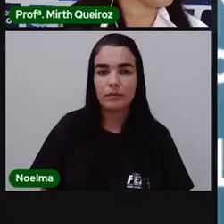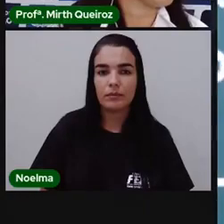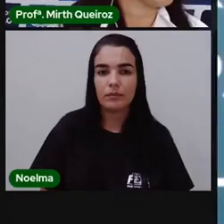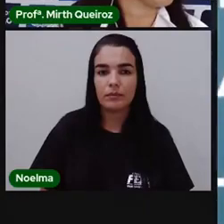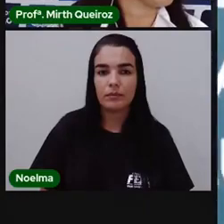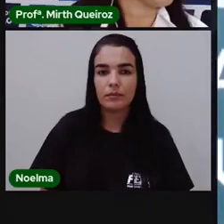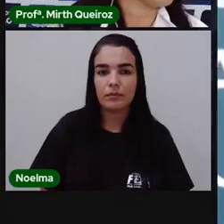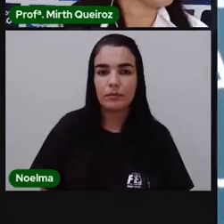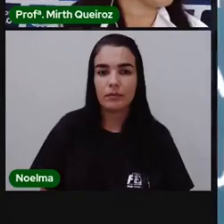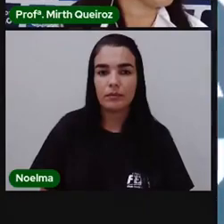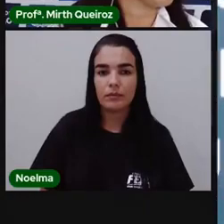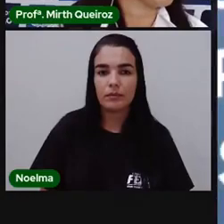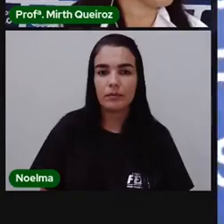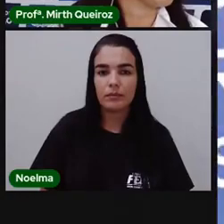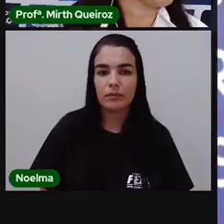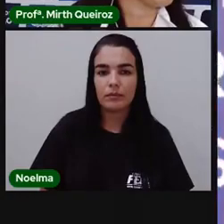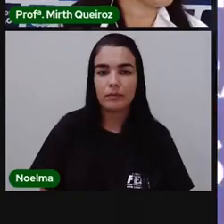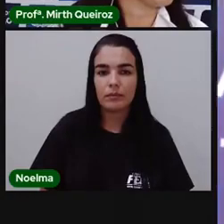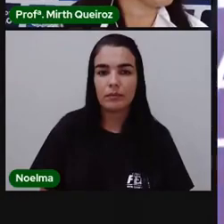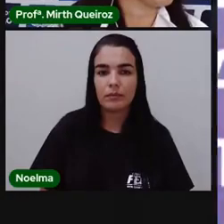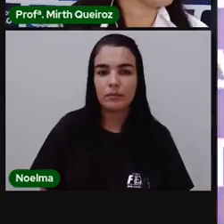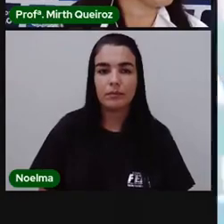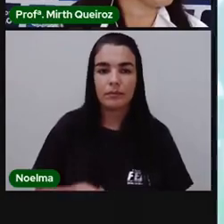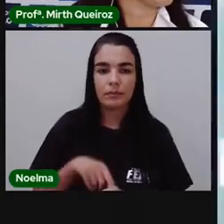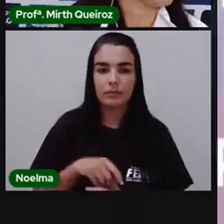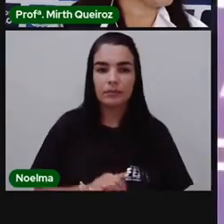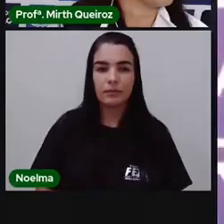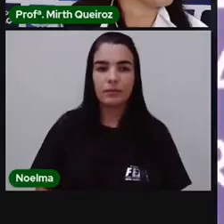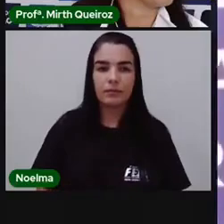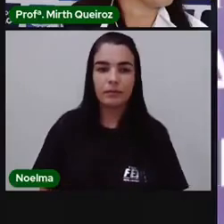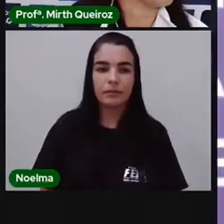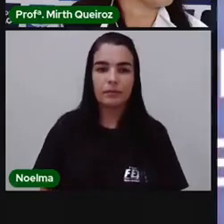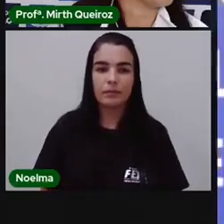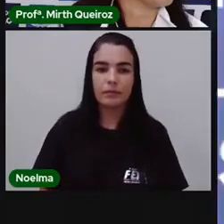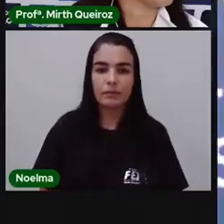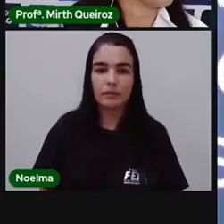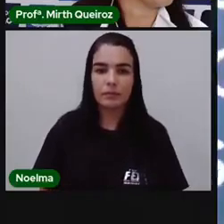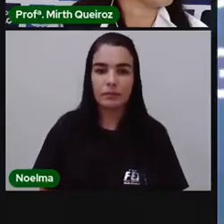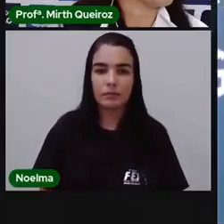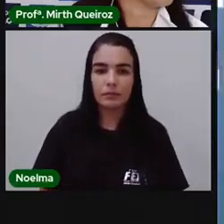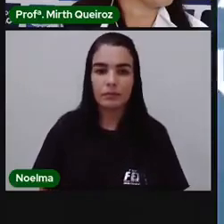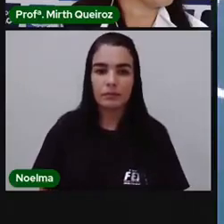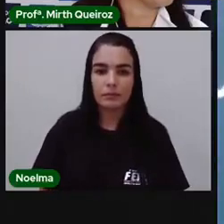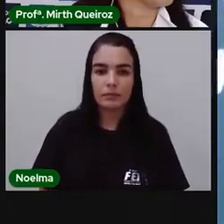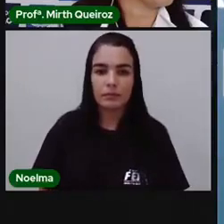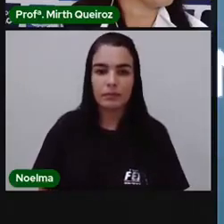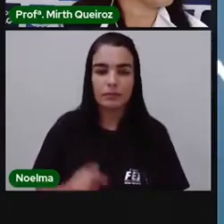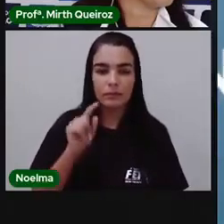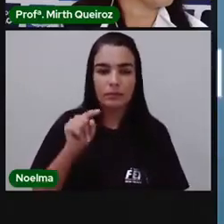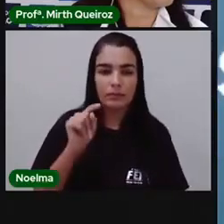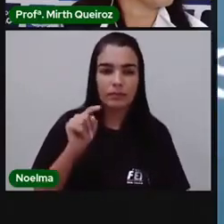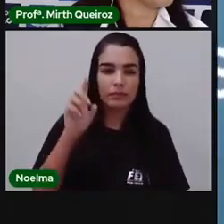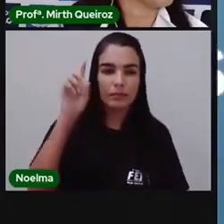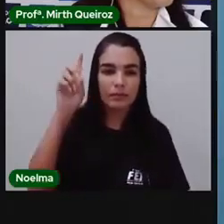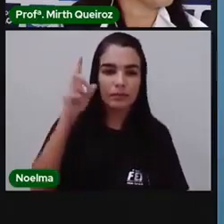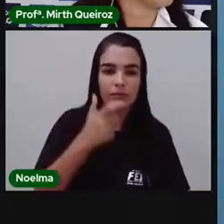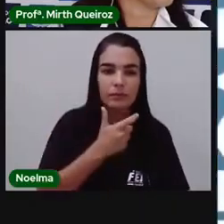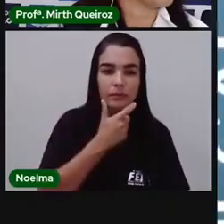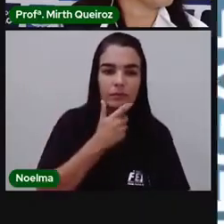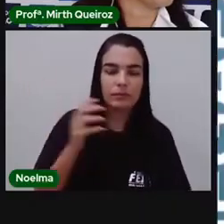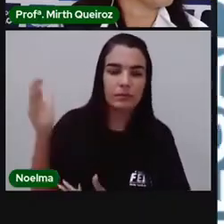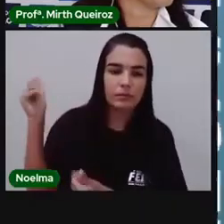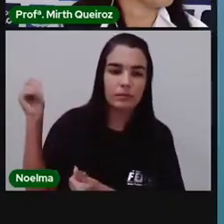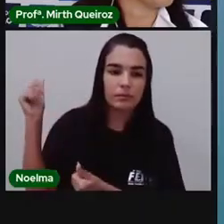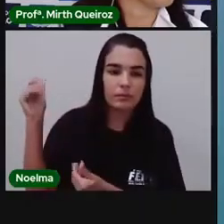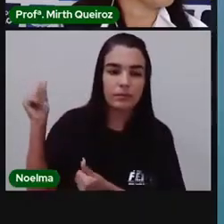mais antigo dinossauro pescoçudo, por exemplo, é gaúcho. Já no interior de São Paulo, uma espécie carnívora foi